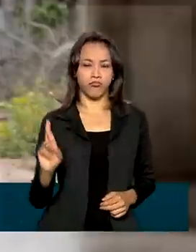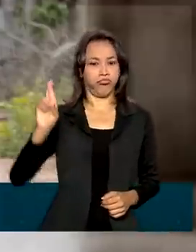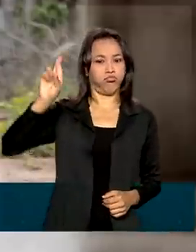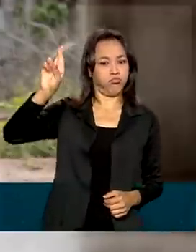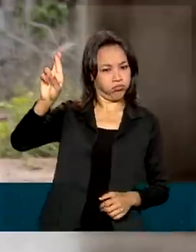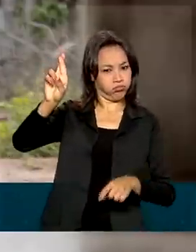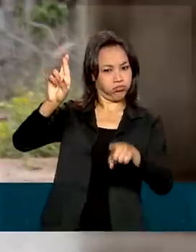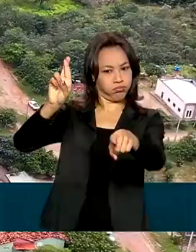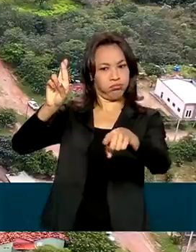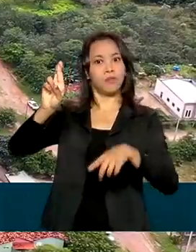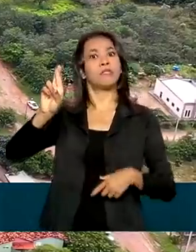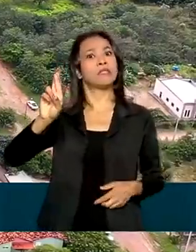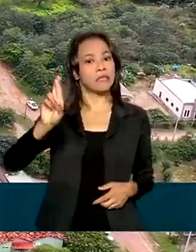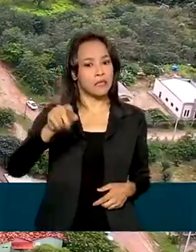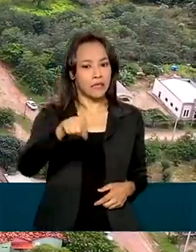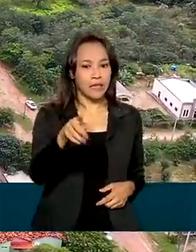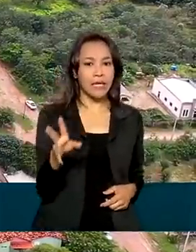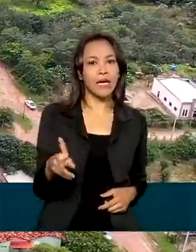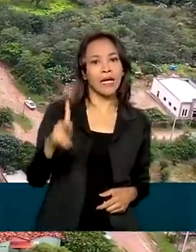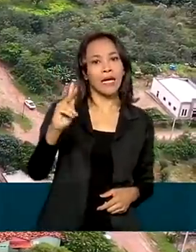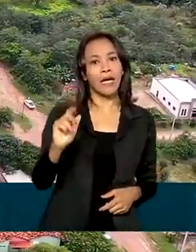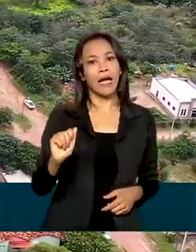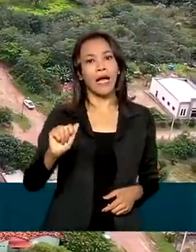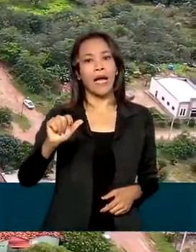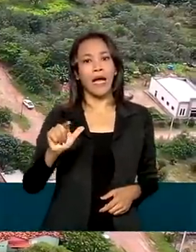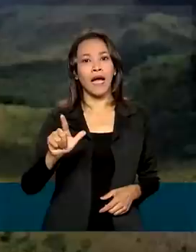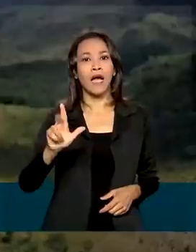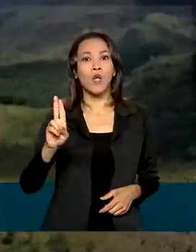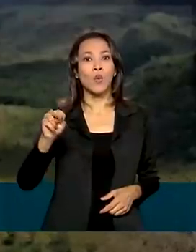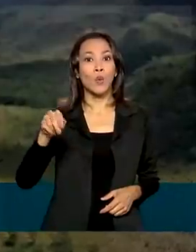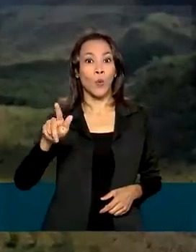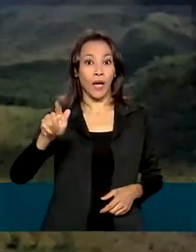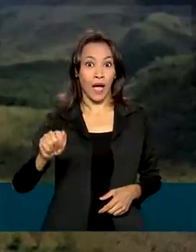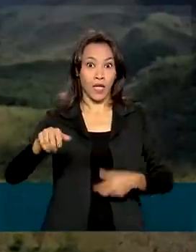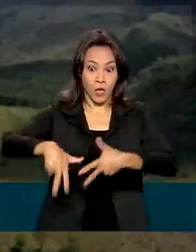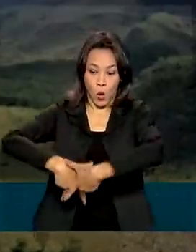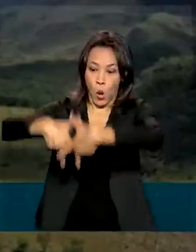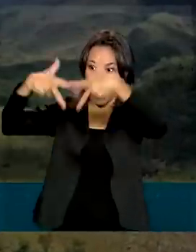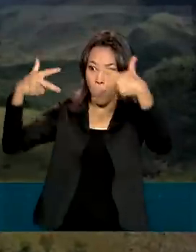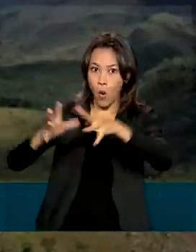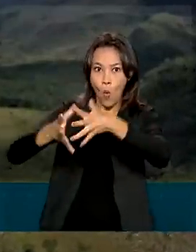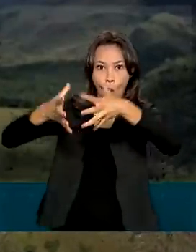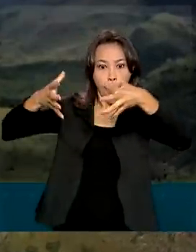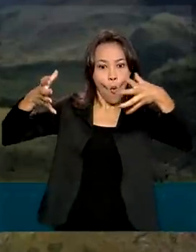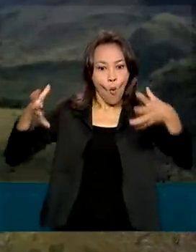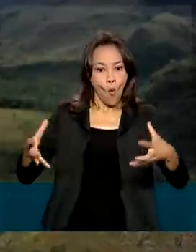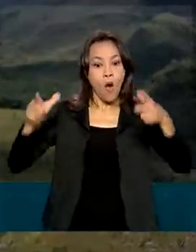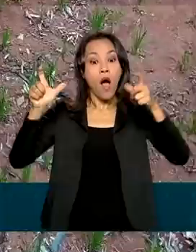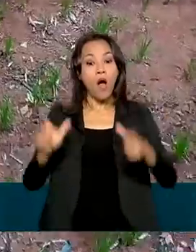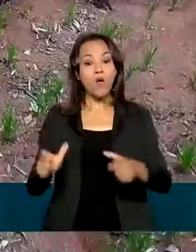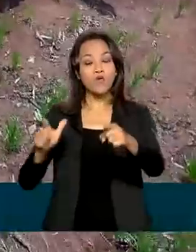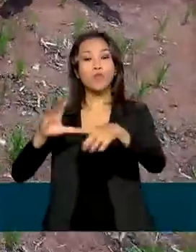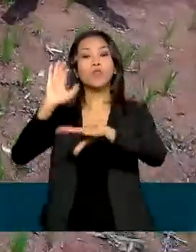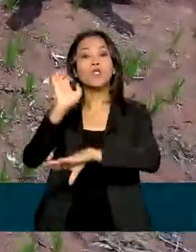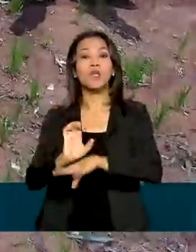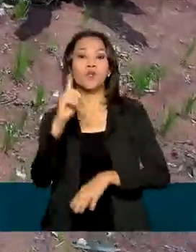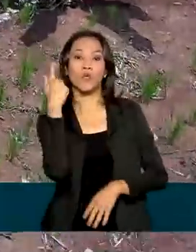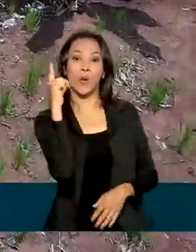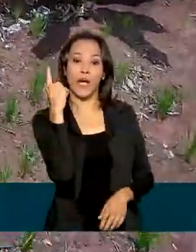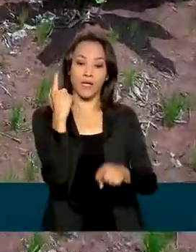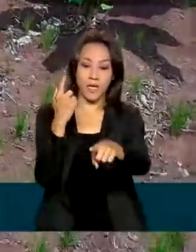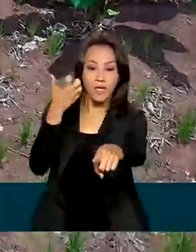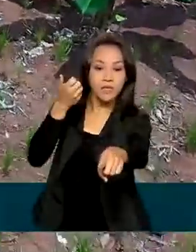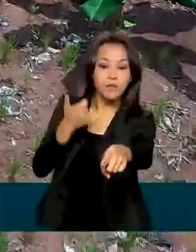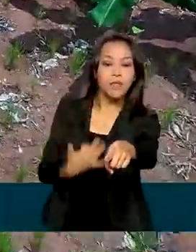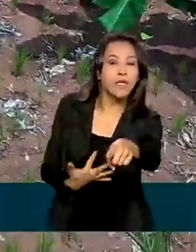comunidade Calunga, maior território quilombola do país, que fica na região da Chapada dos Veadeiros, em Goiás. Ele destaca a